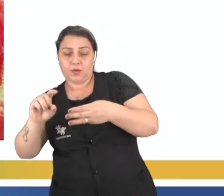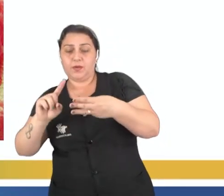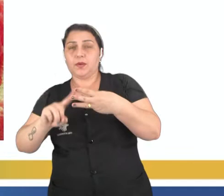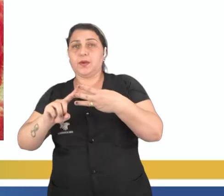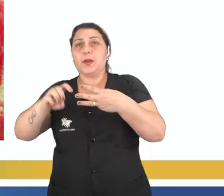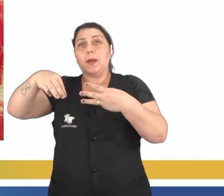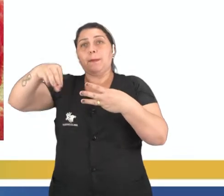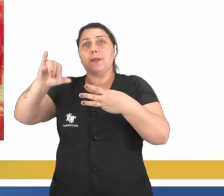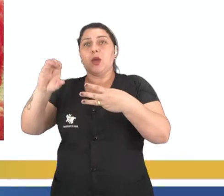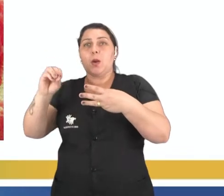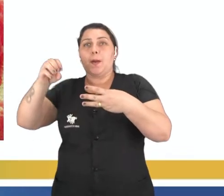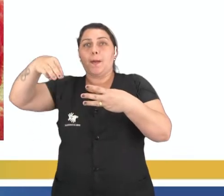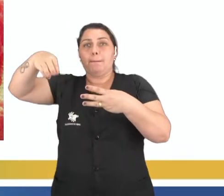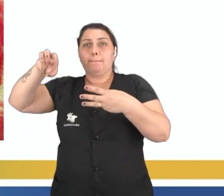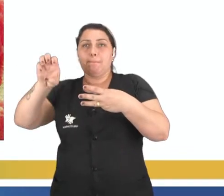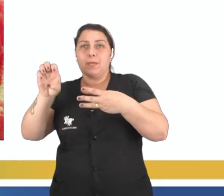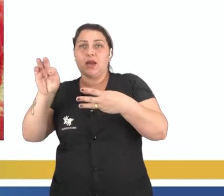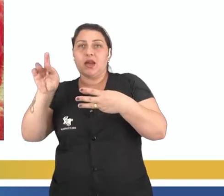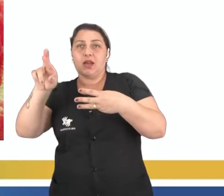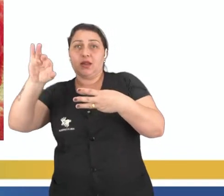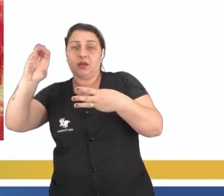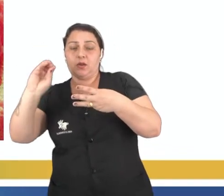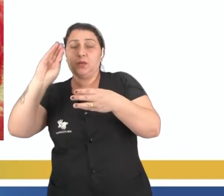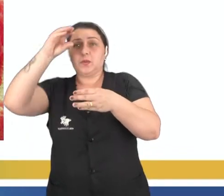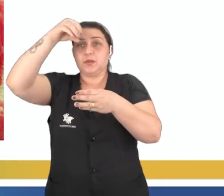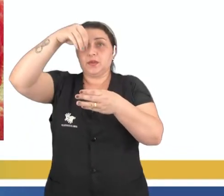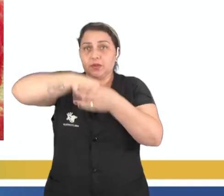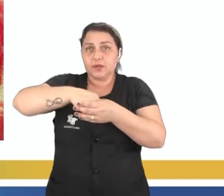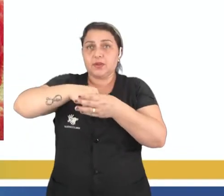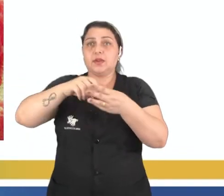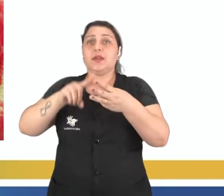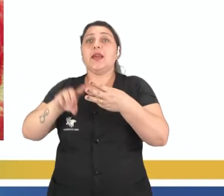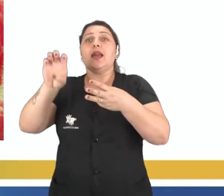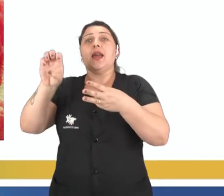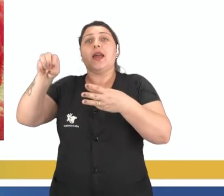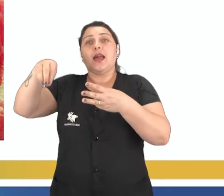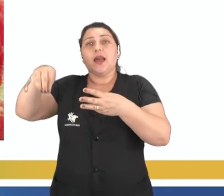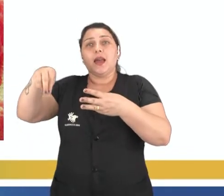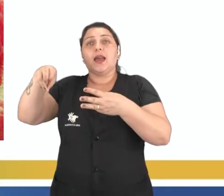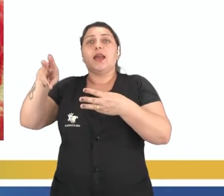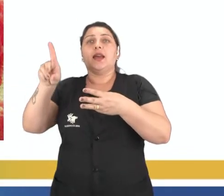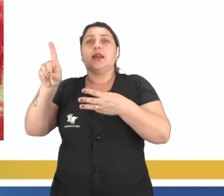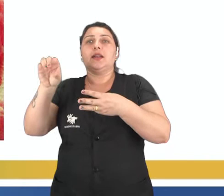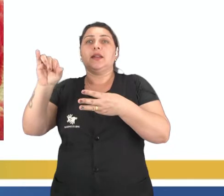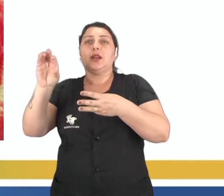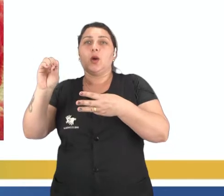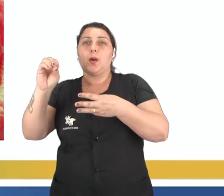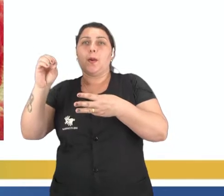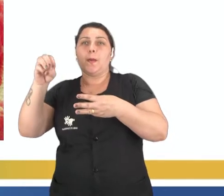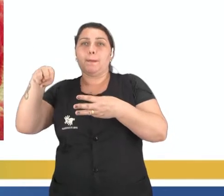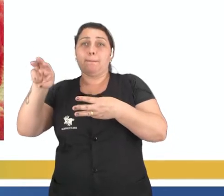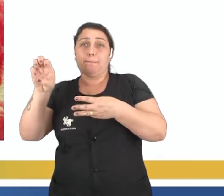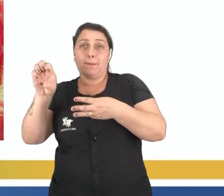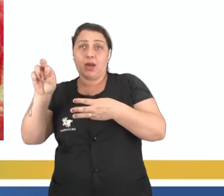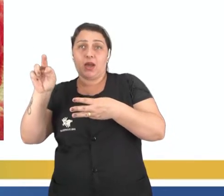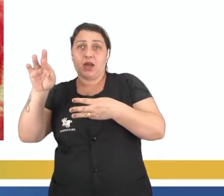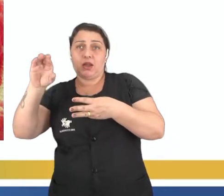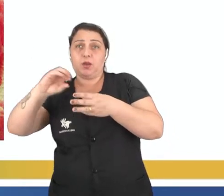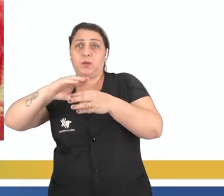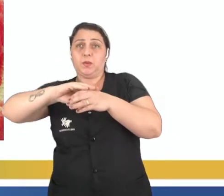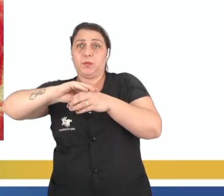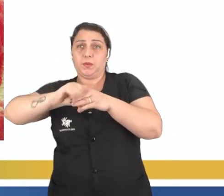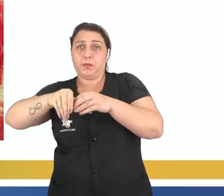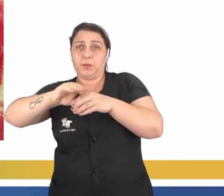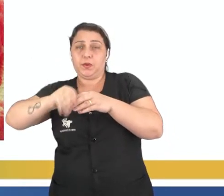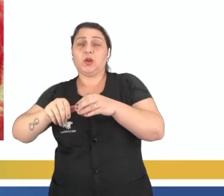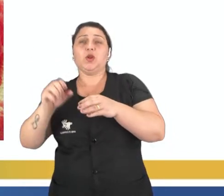chamamos de miométrio e uma camada interna que nós chamamos de endométrio, que é essa camada interna que vai descamar